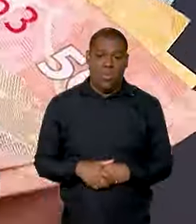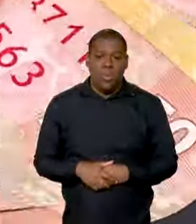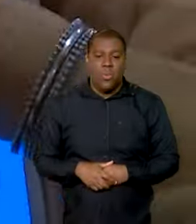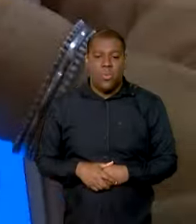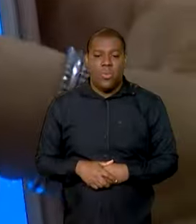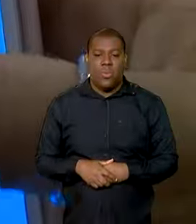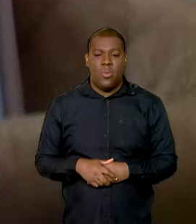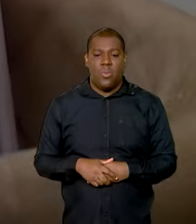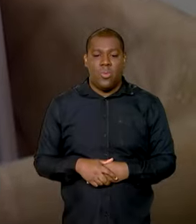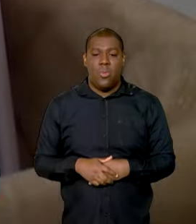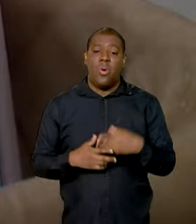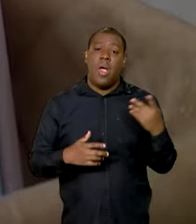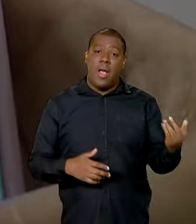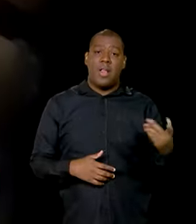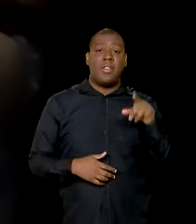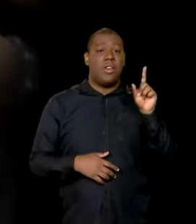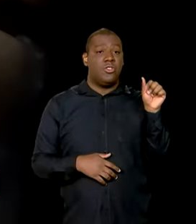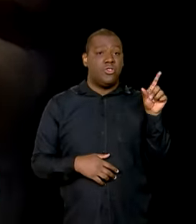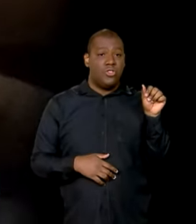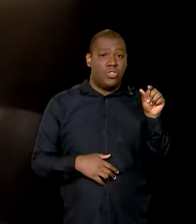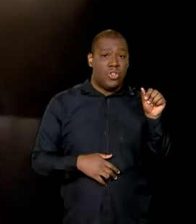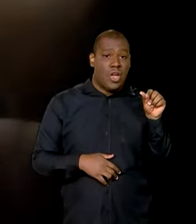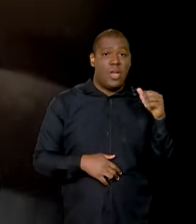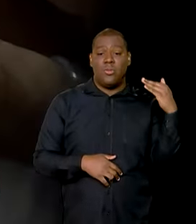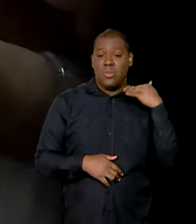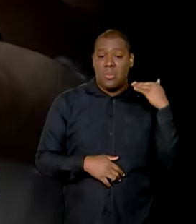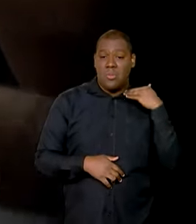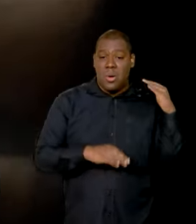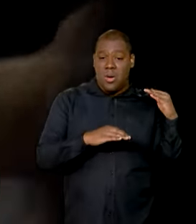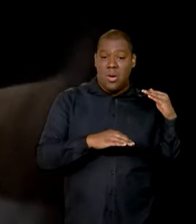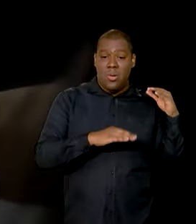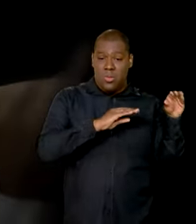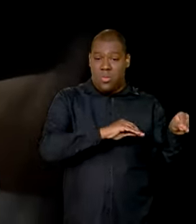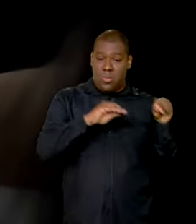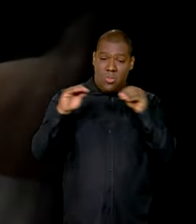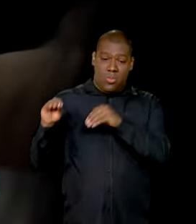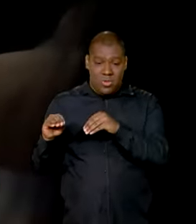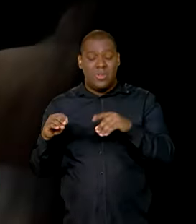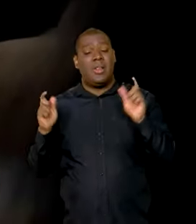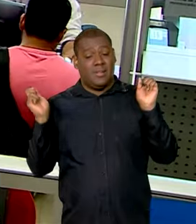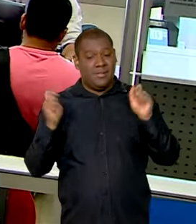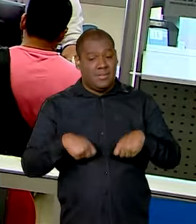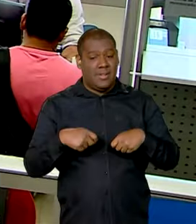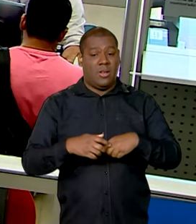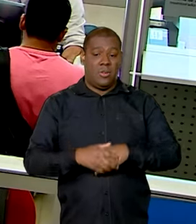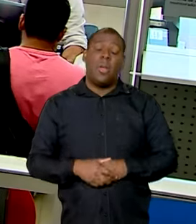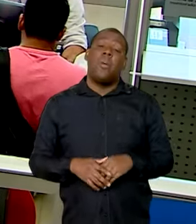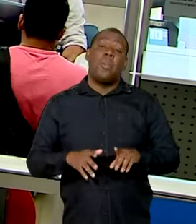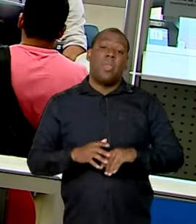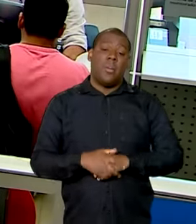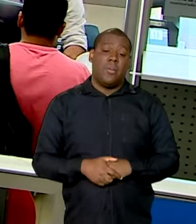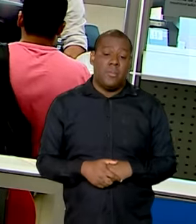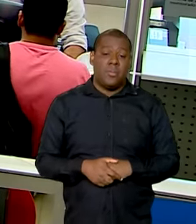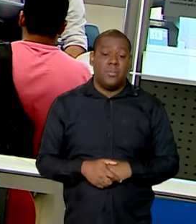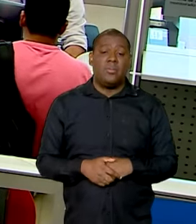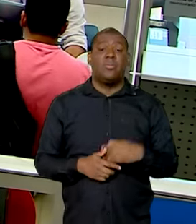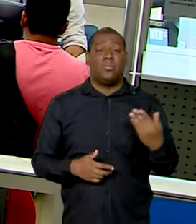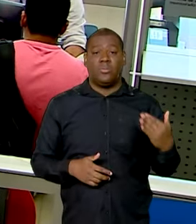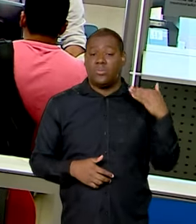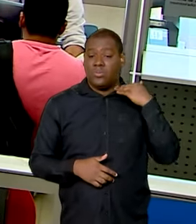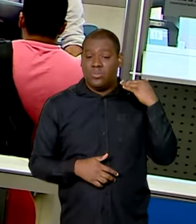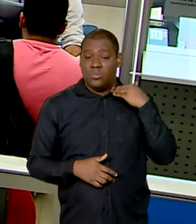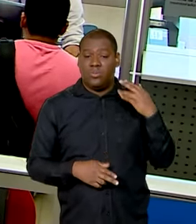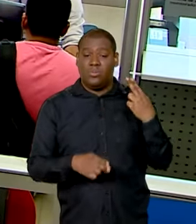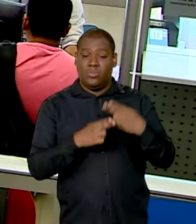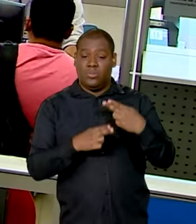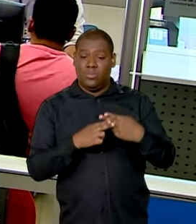conta e qualquer agência, mas é preciso que essa conta esteja em seu nome. Aqui nas agências da Caixa também